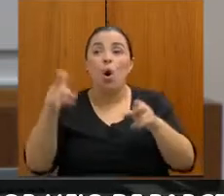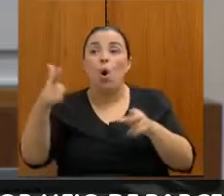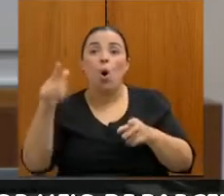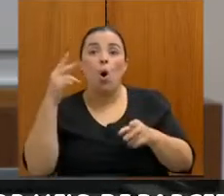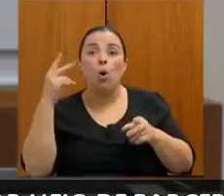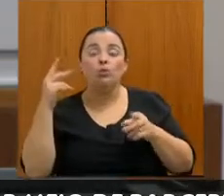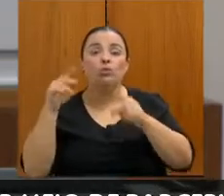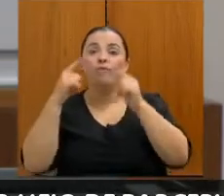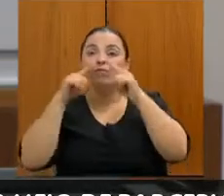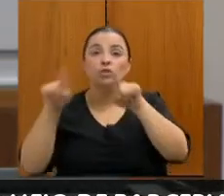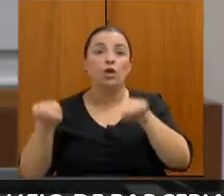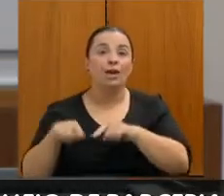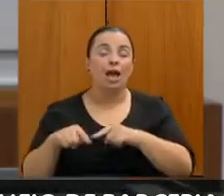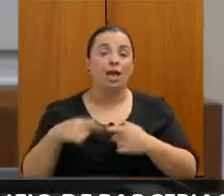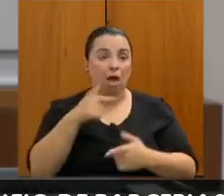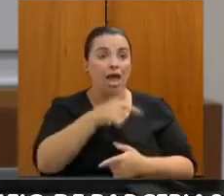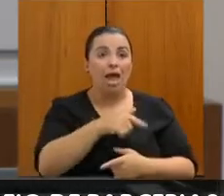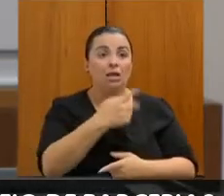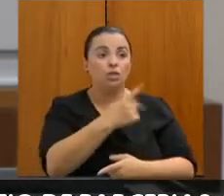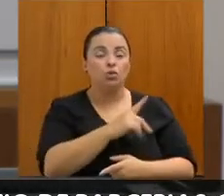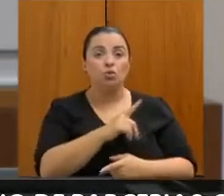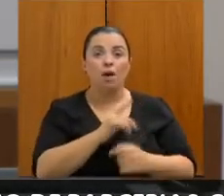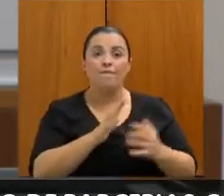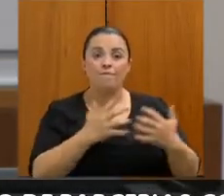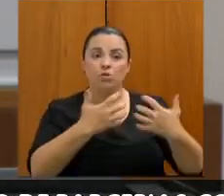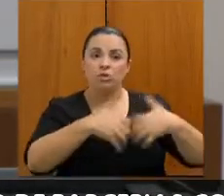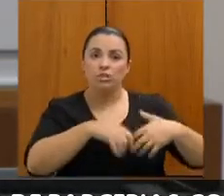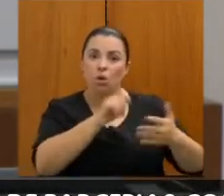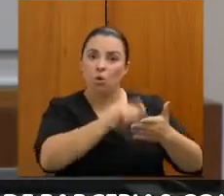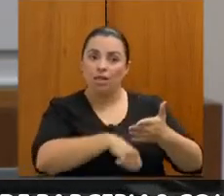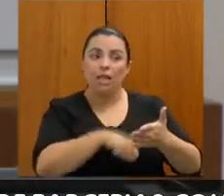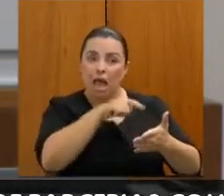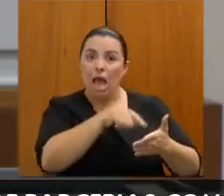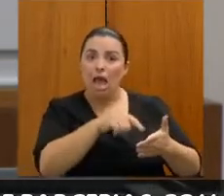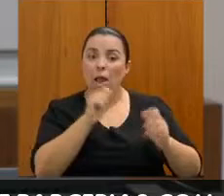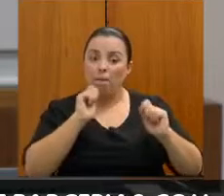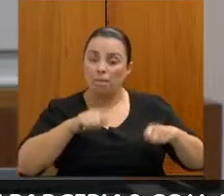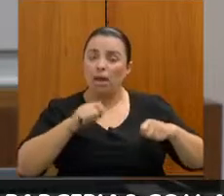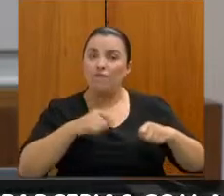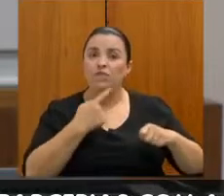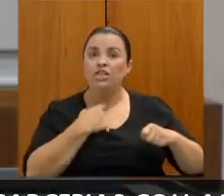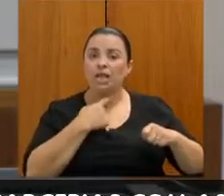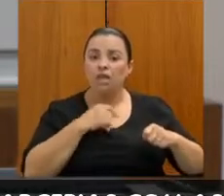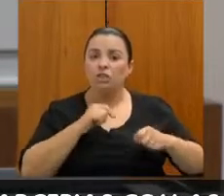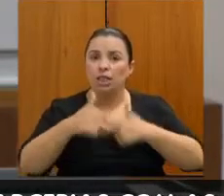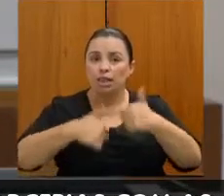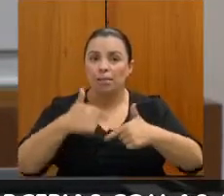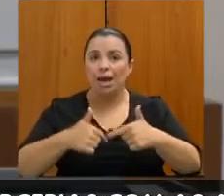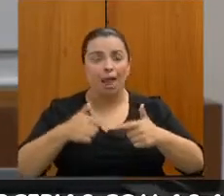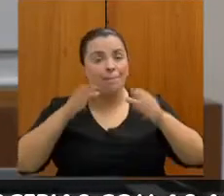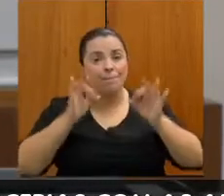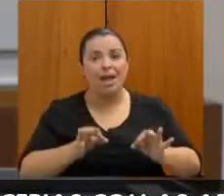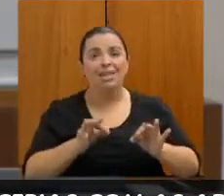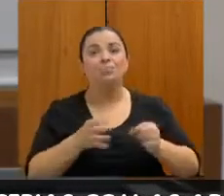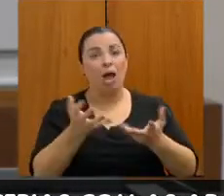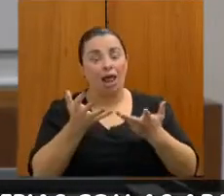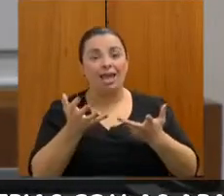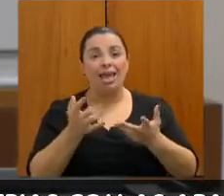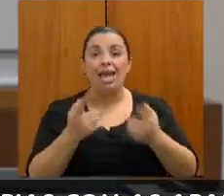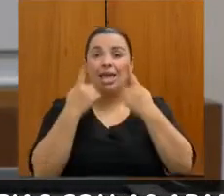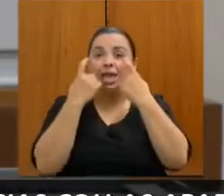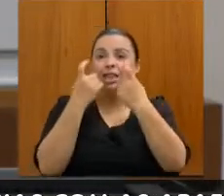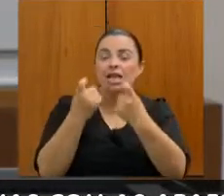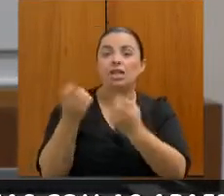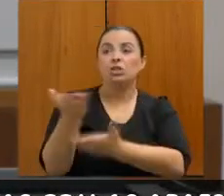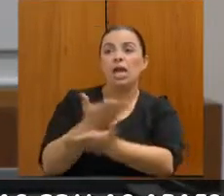função naquilo que ela é contratada, que têm o seu interesse de aprender, de socializar, de interagir dentro daquela